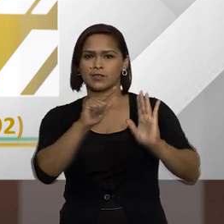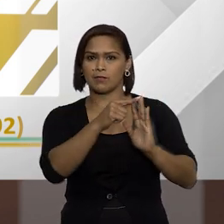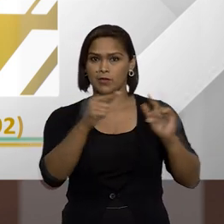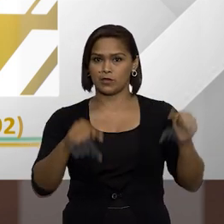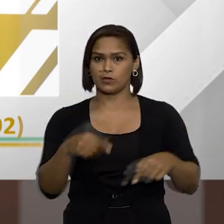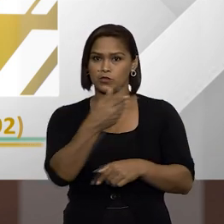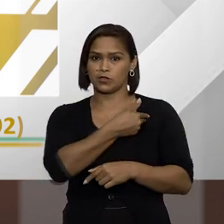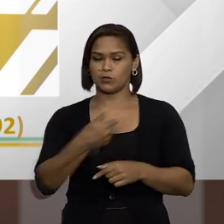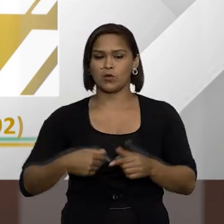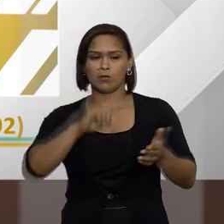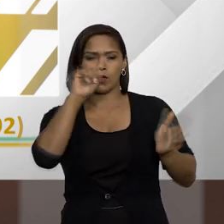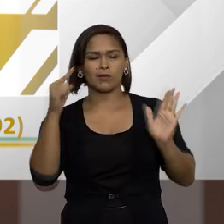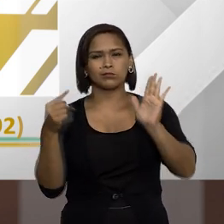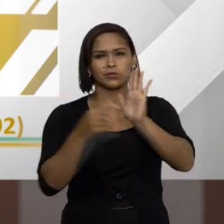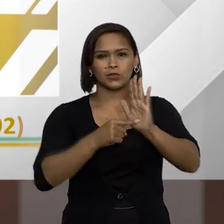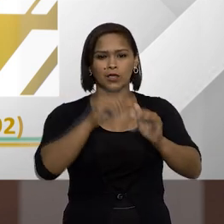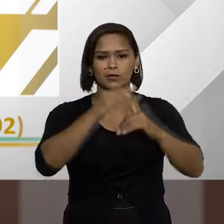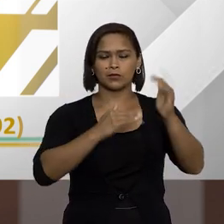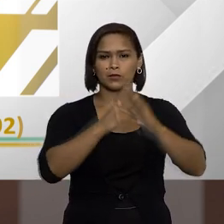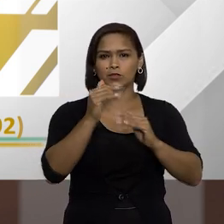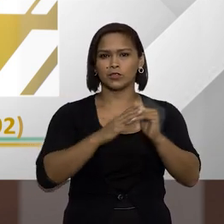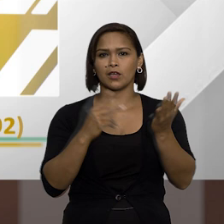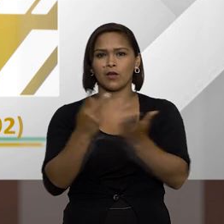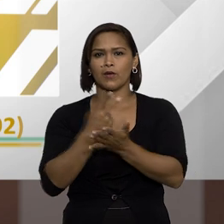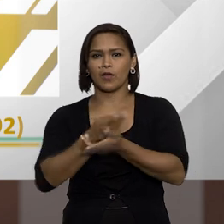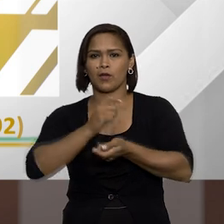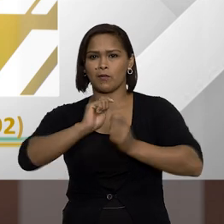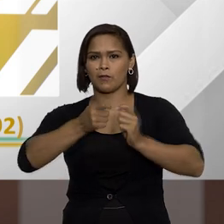público acusado de praticar o ato ímprobo?